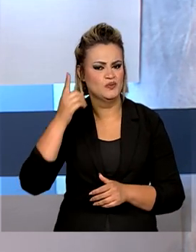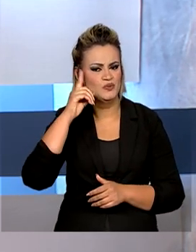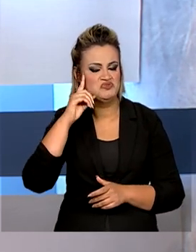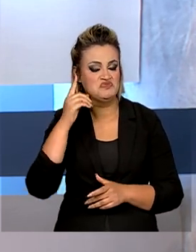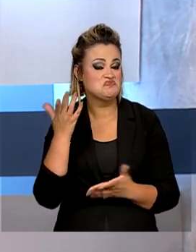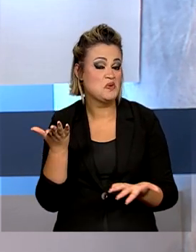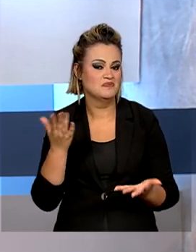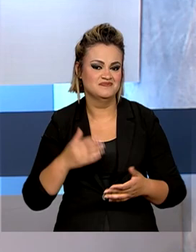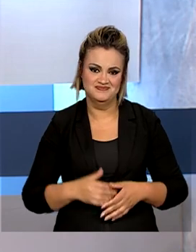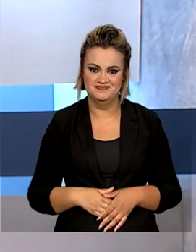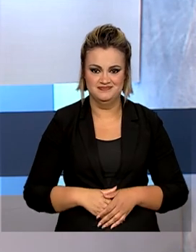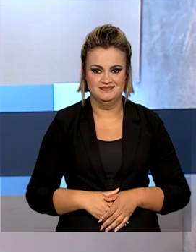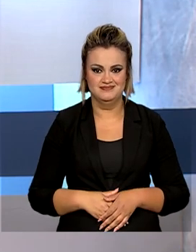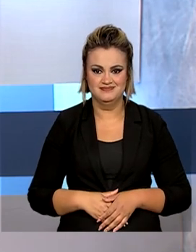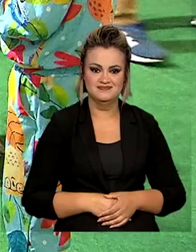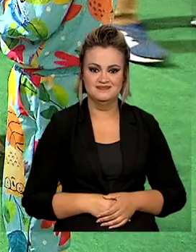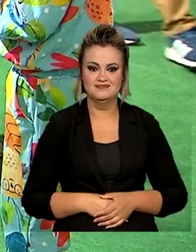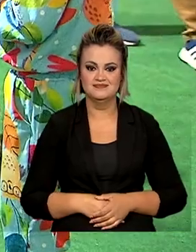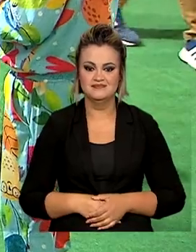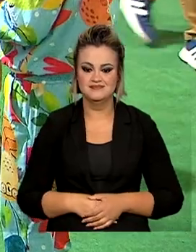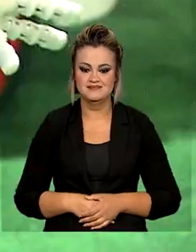em assunto do dia a dia.